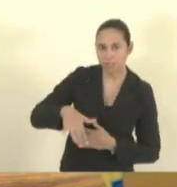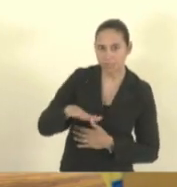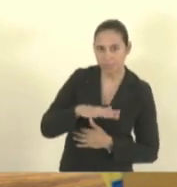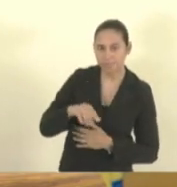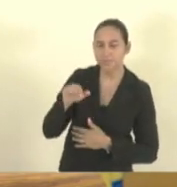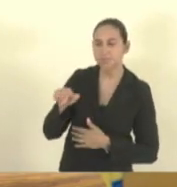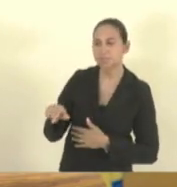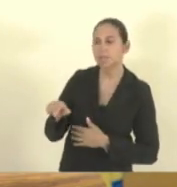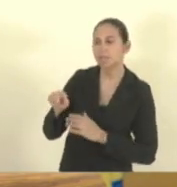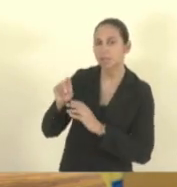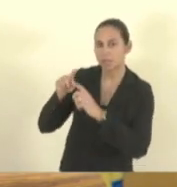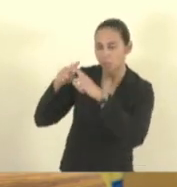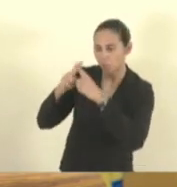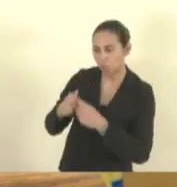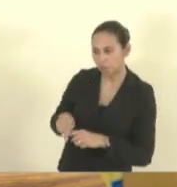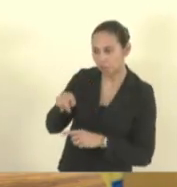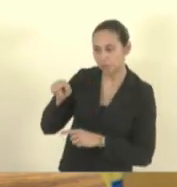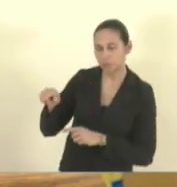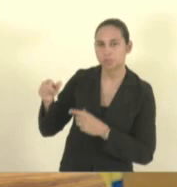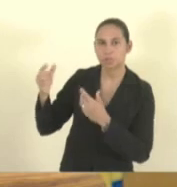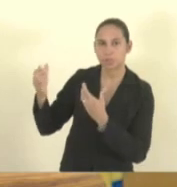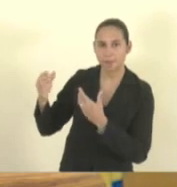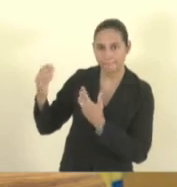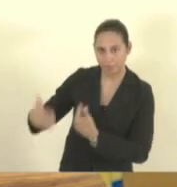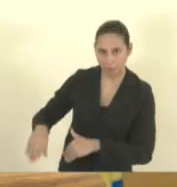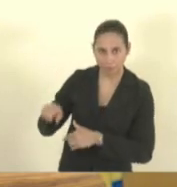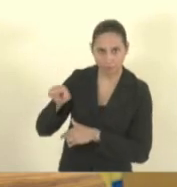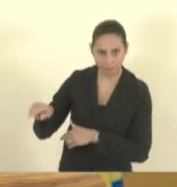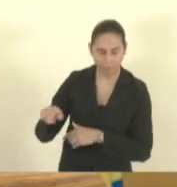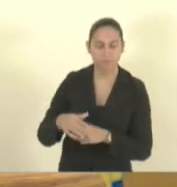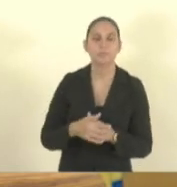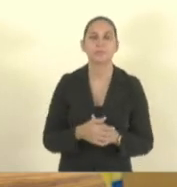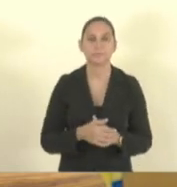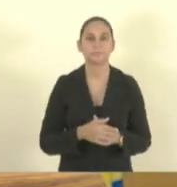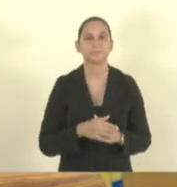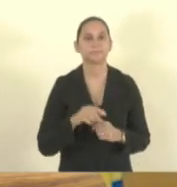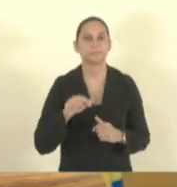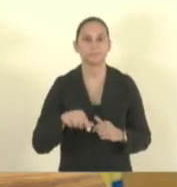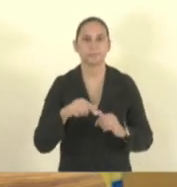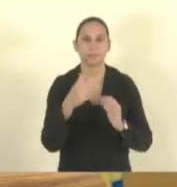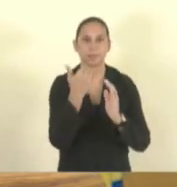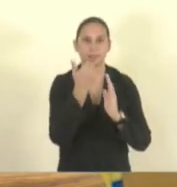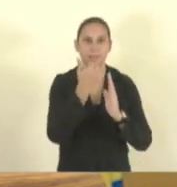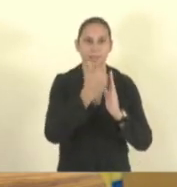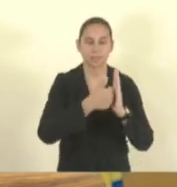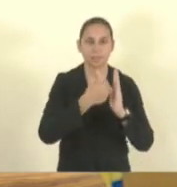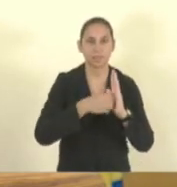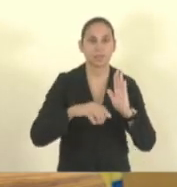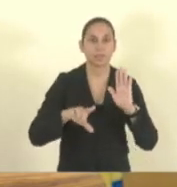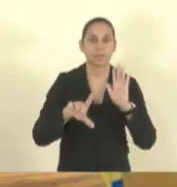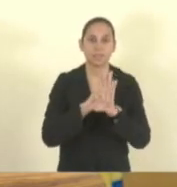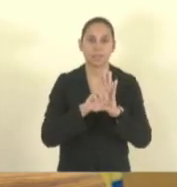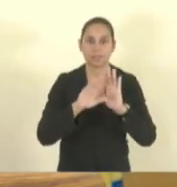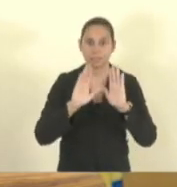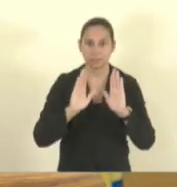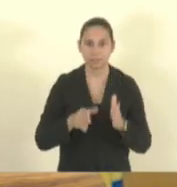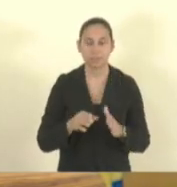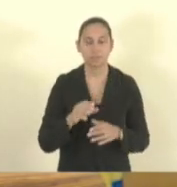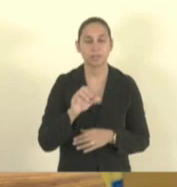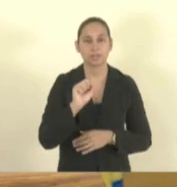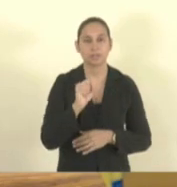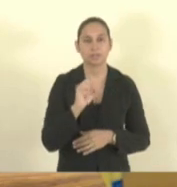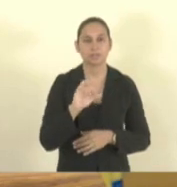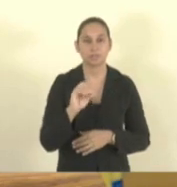Relatoria, Deputado Tiago Hoffman. Proposições baixadas de pauta. Projeto de lei número 404, de